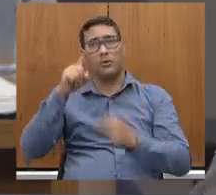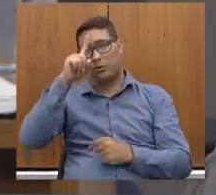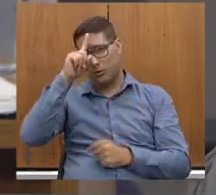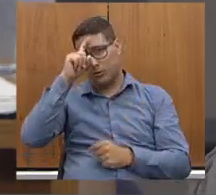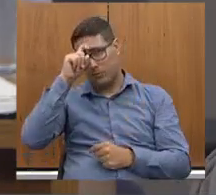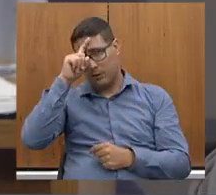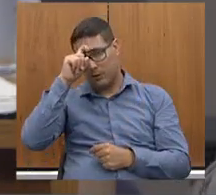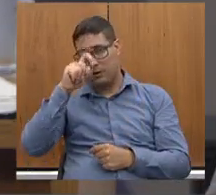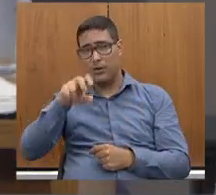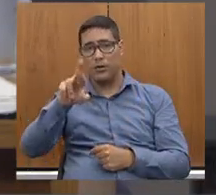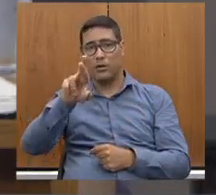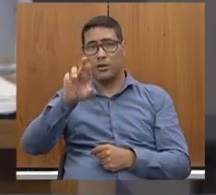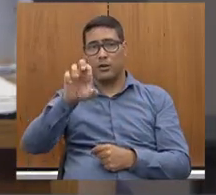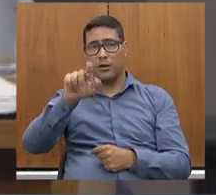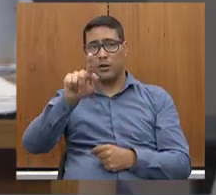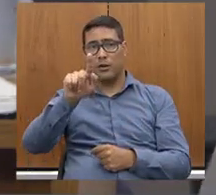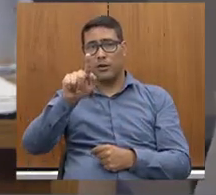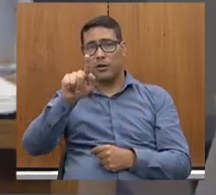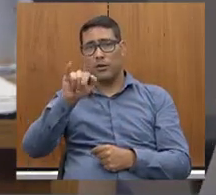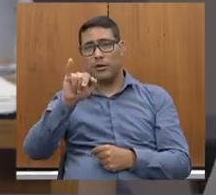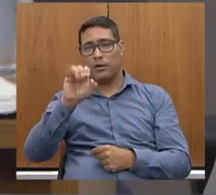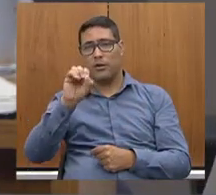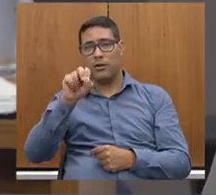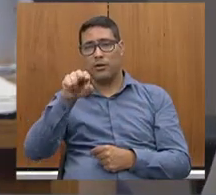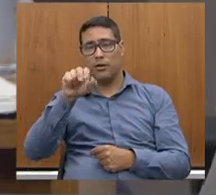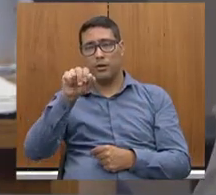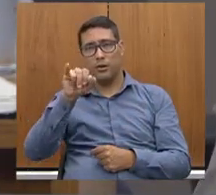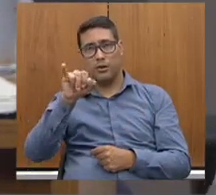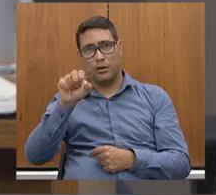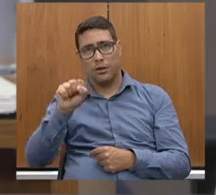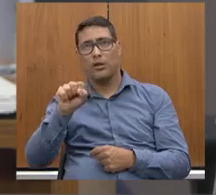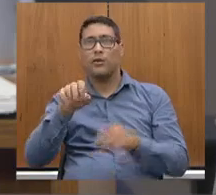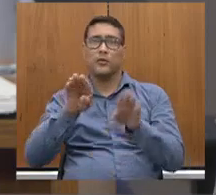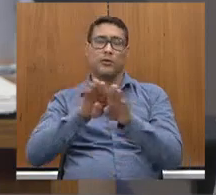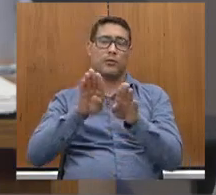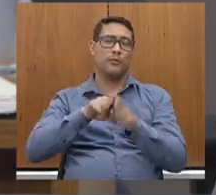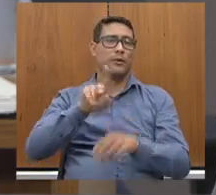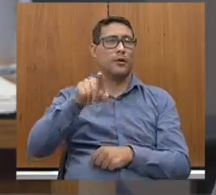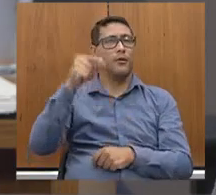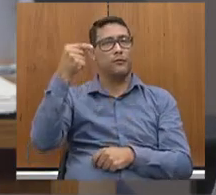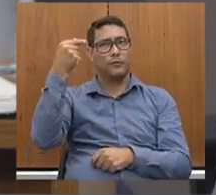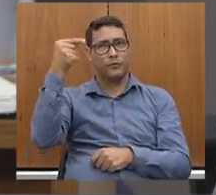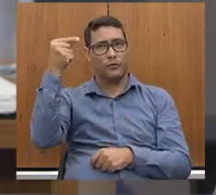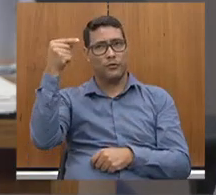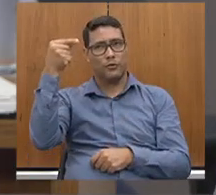queria lembrar aqui que, para além de Tio Flotone, que já demos a ordem de início,